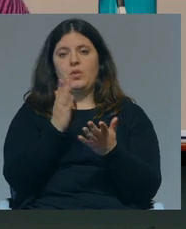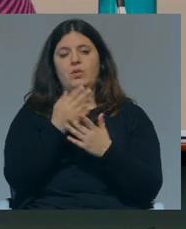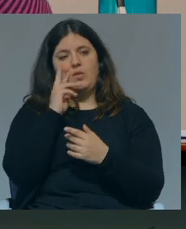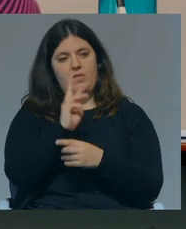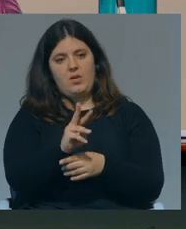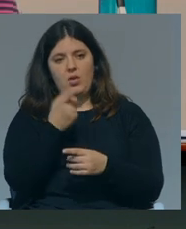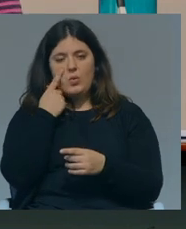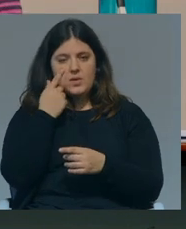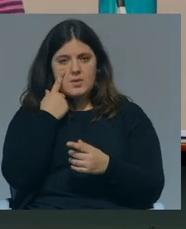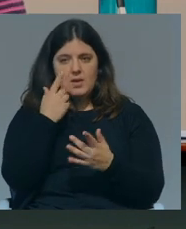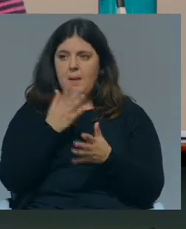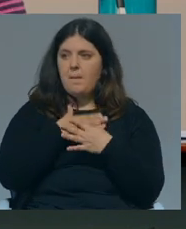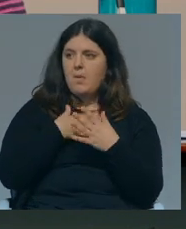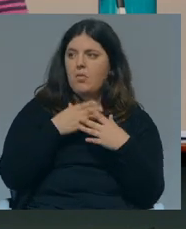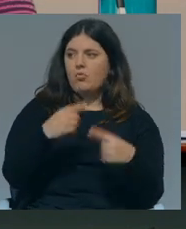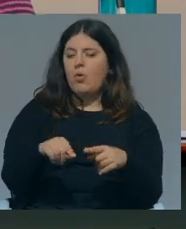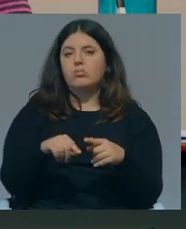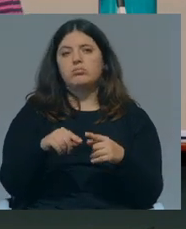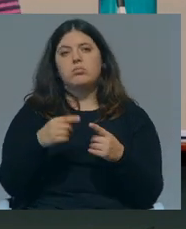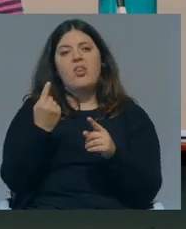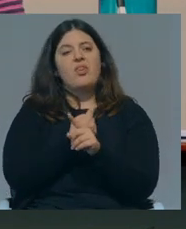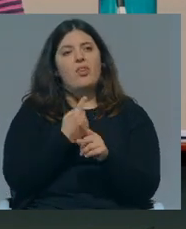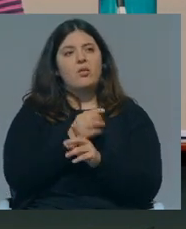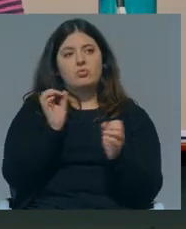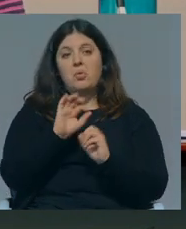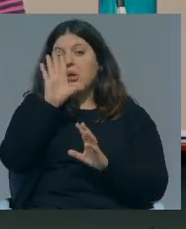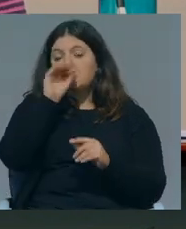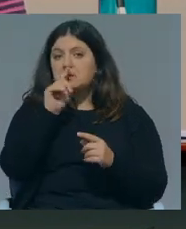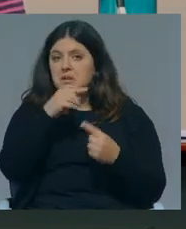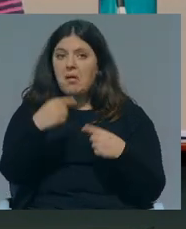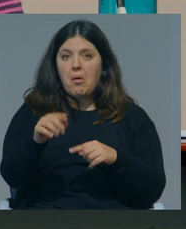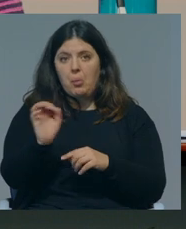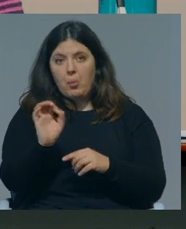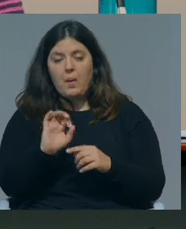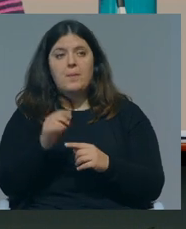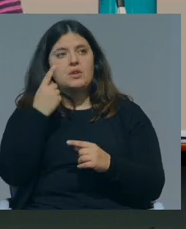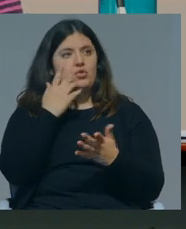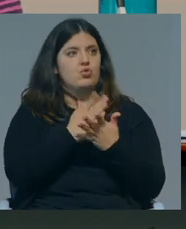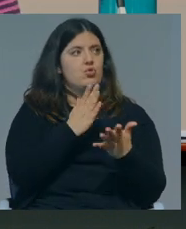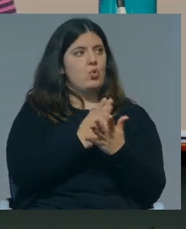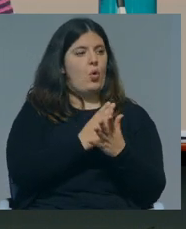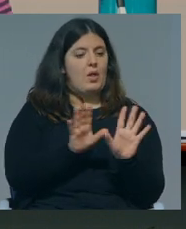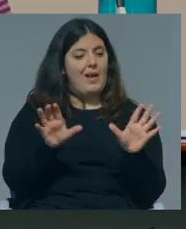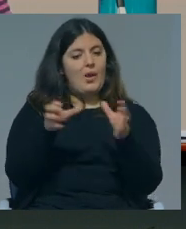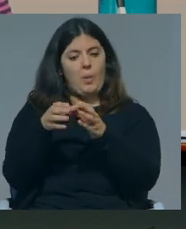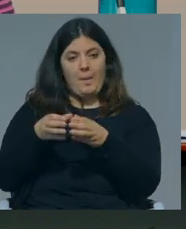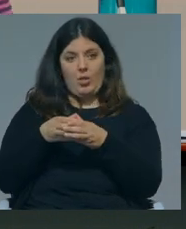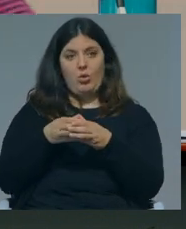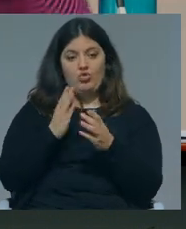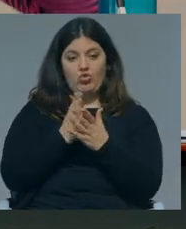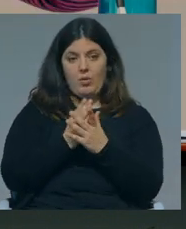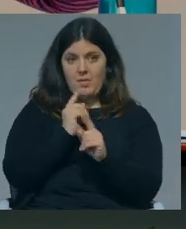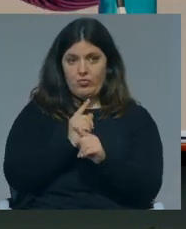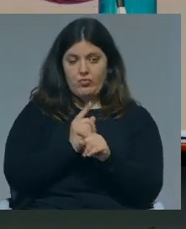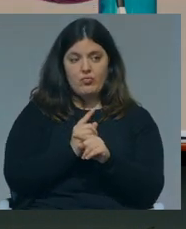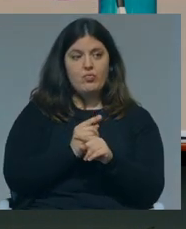sei de ver, conhecer ou de ter amigos, ou assim, tenho dados nenhum para isto, nem sei se existem, mas em que tu tens escolas do mesmo agrupamento, em que